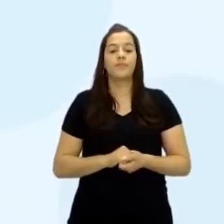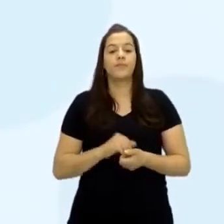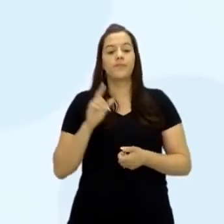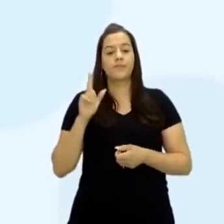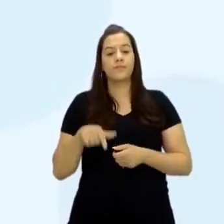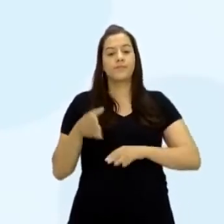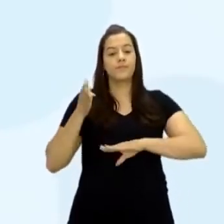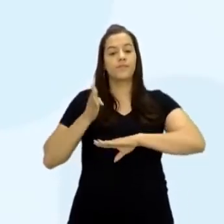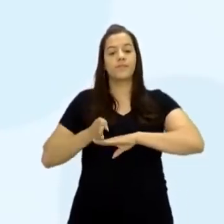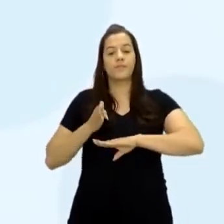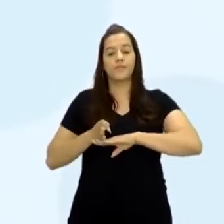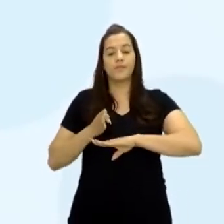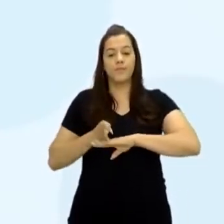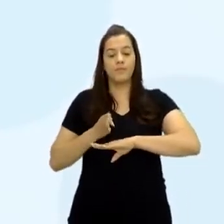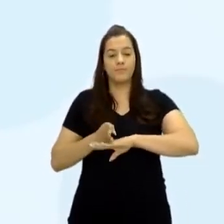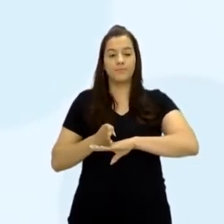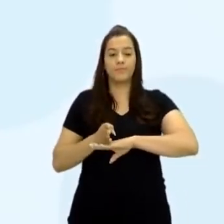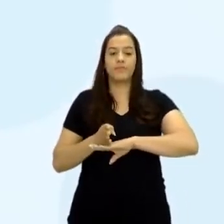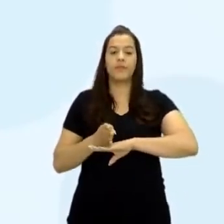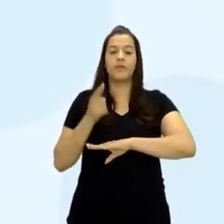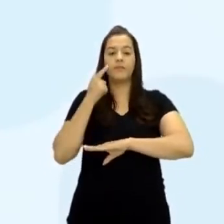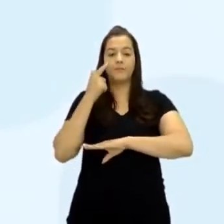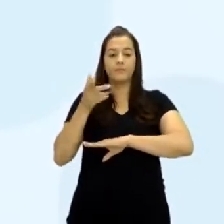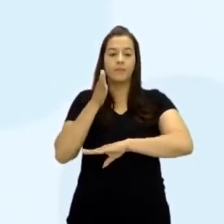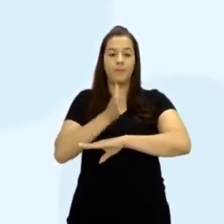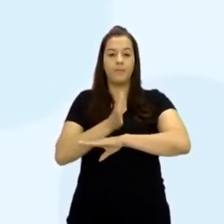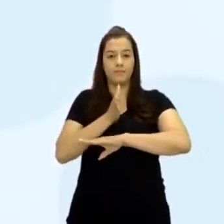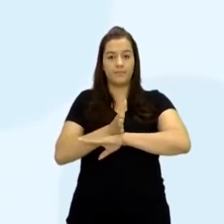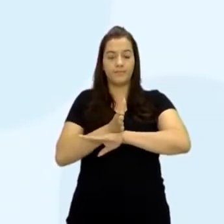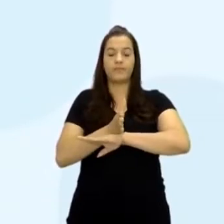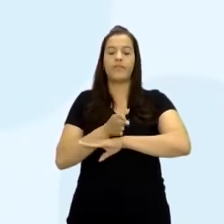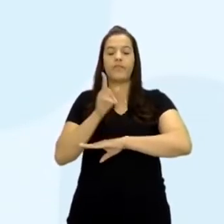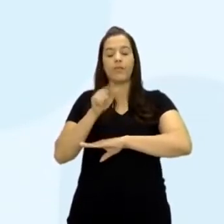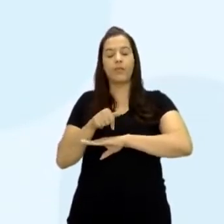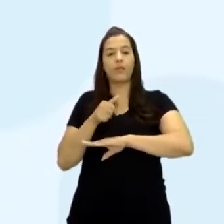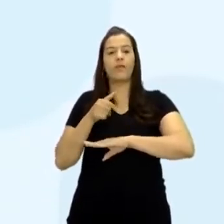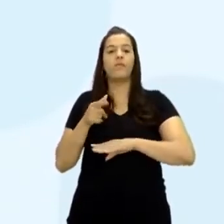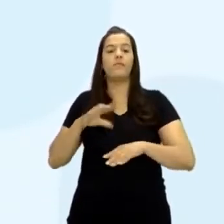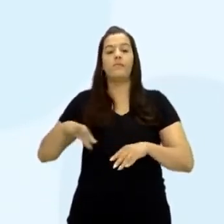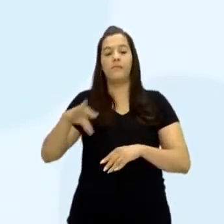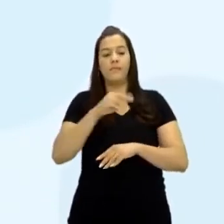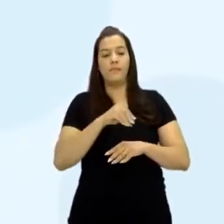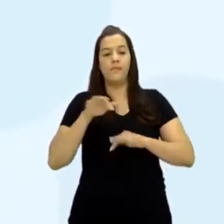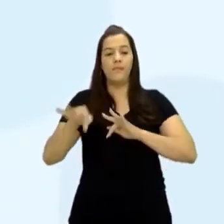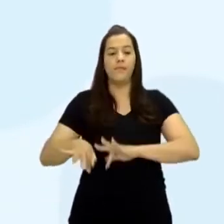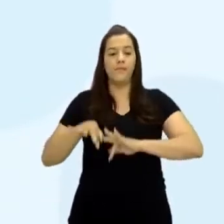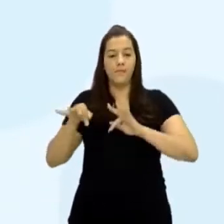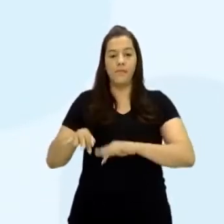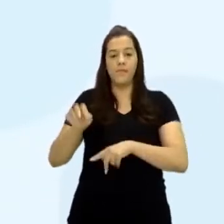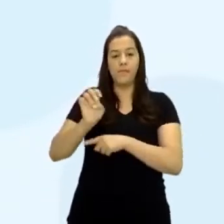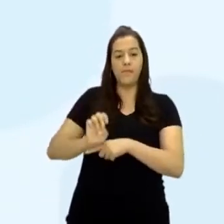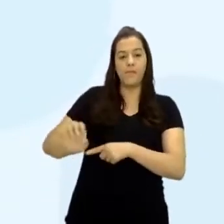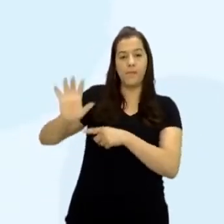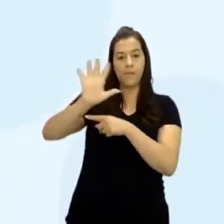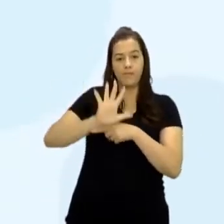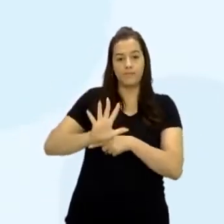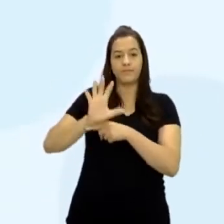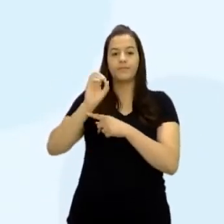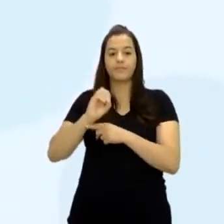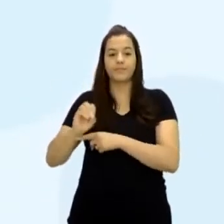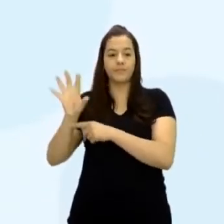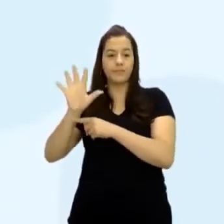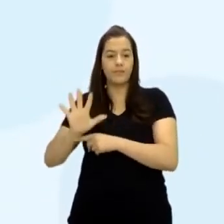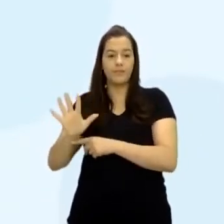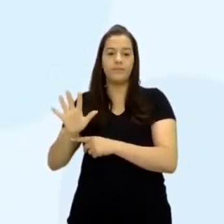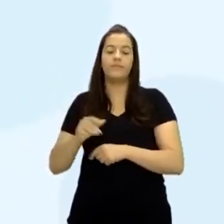Quando acontece, né? A gente marca esse período que é a Idade Média, feudalismo, Idade Média, aconteceu na Europa